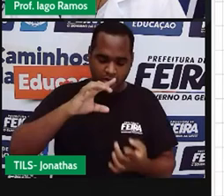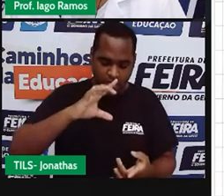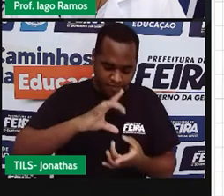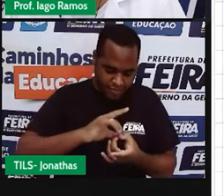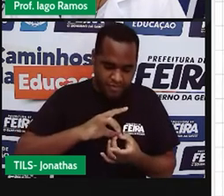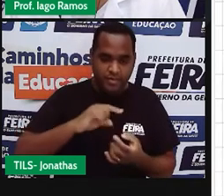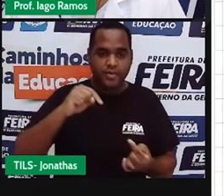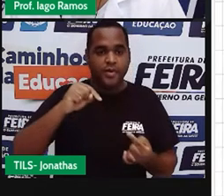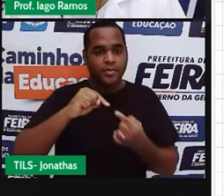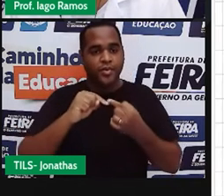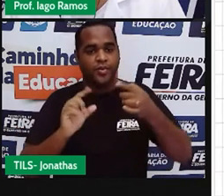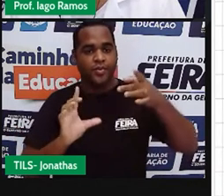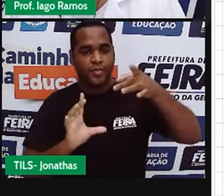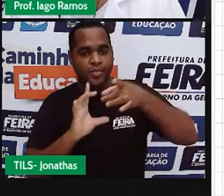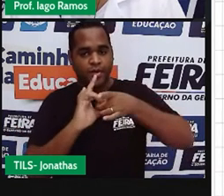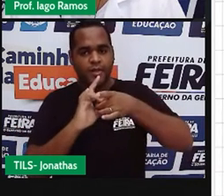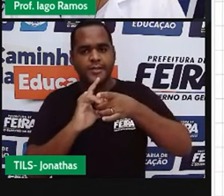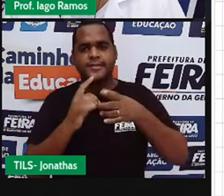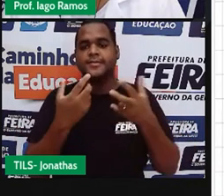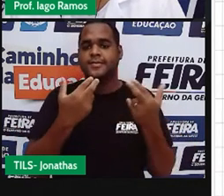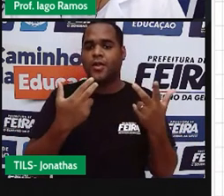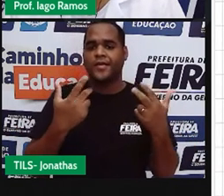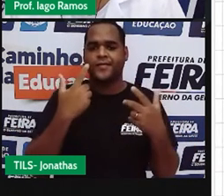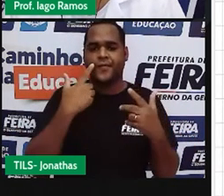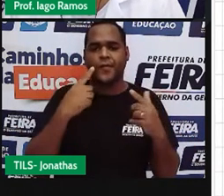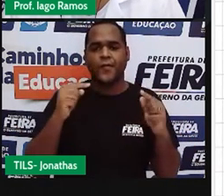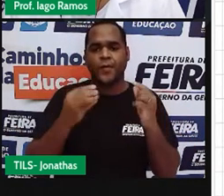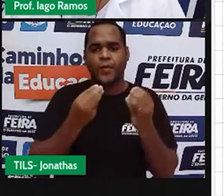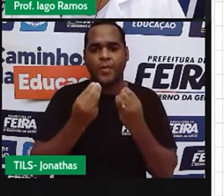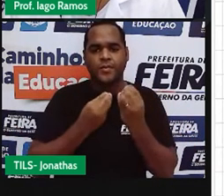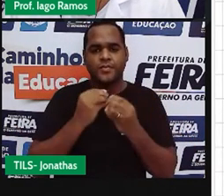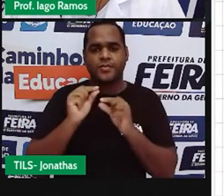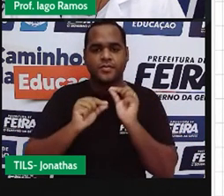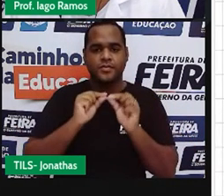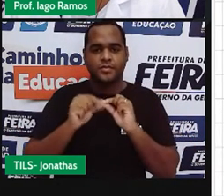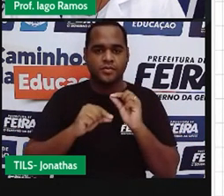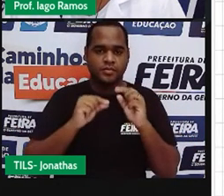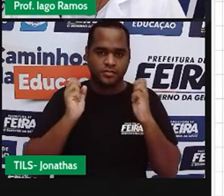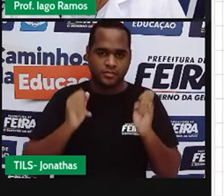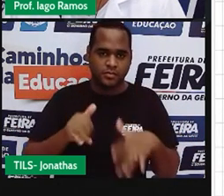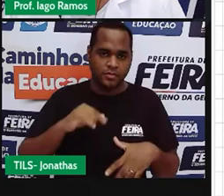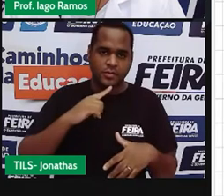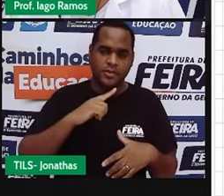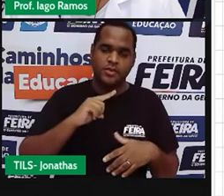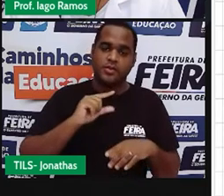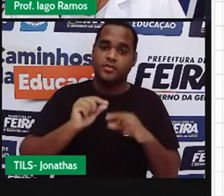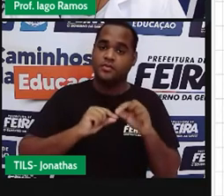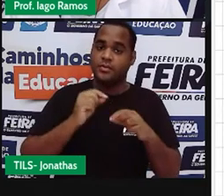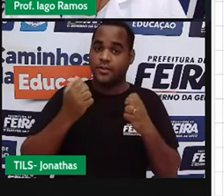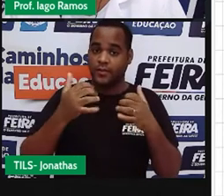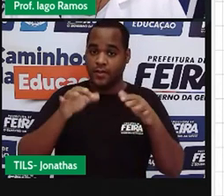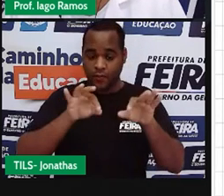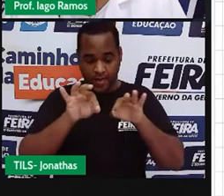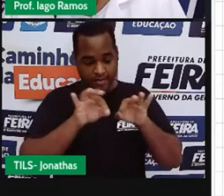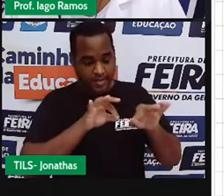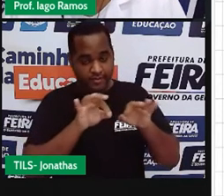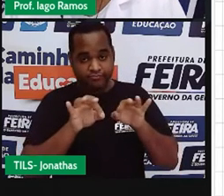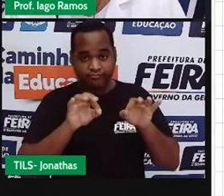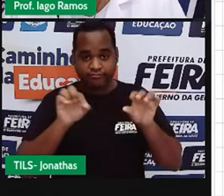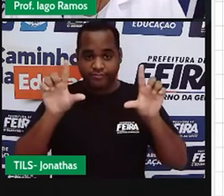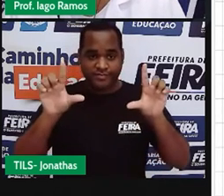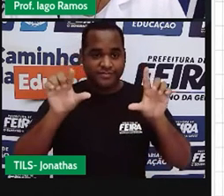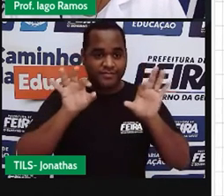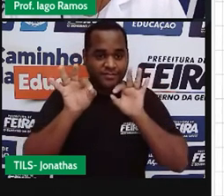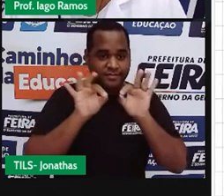porque ligando esses pontos, o que é que vai acontecer? Só estou organizando a tela, é coisa